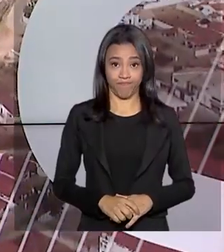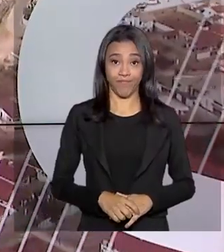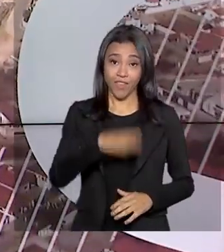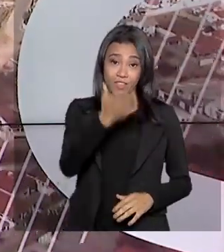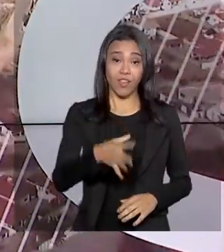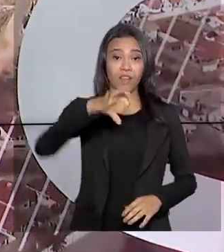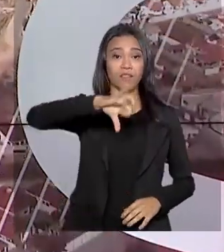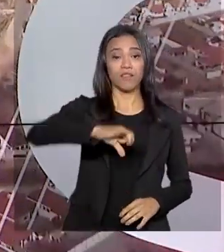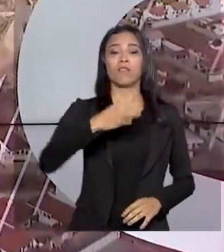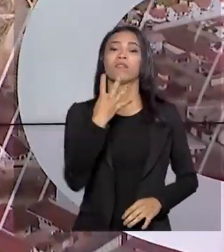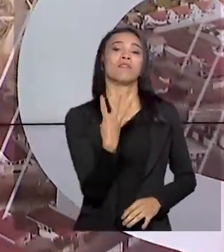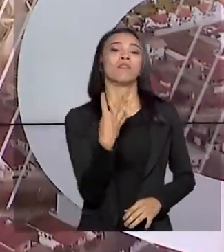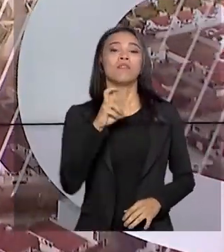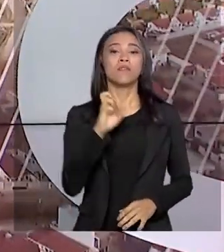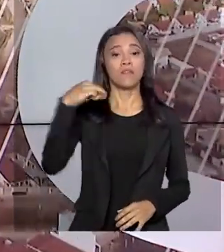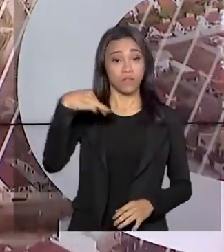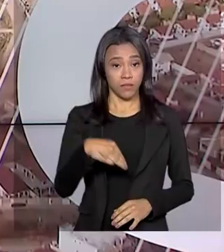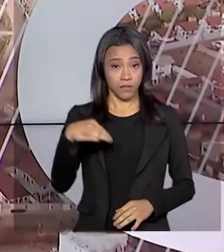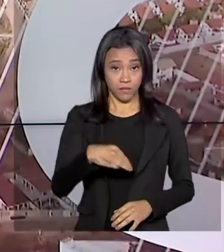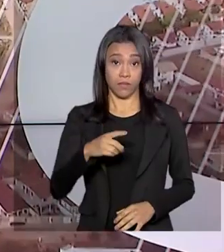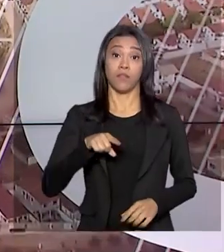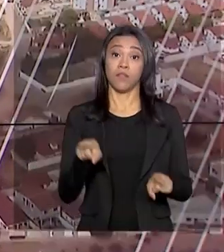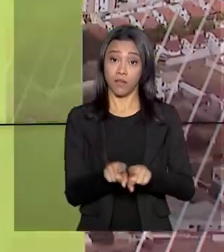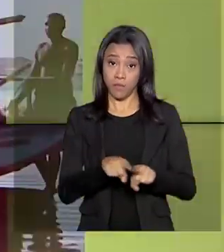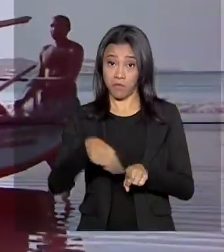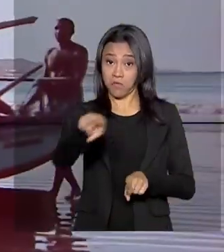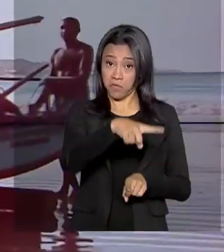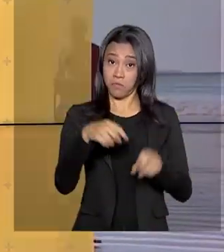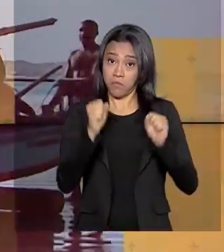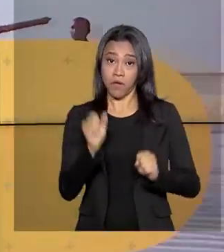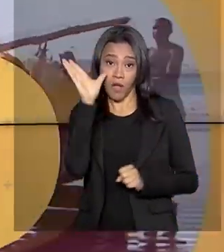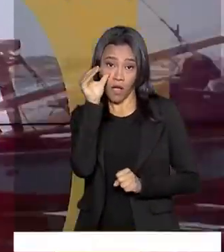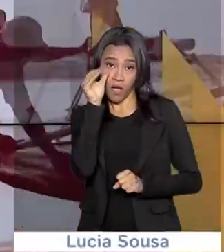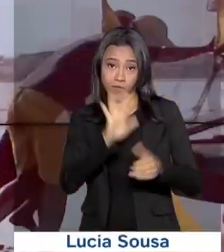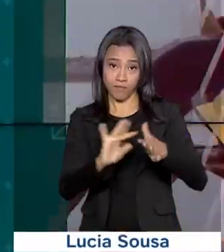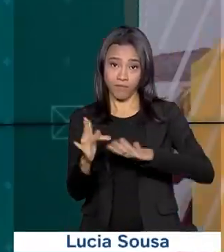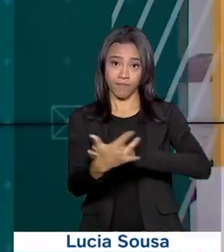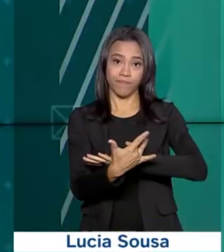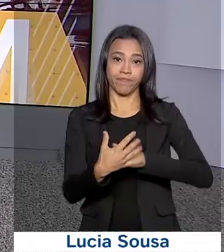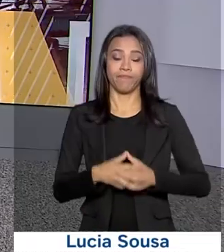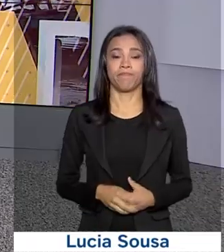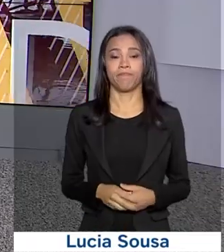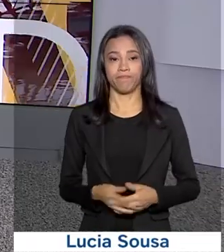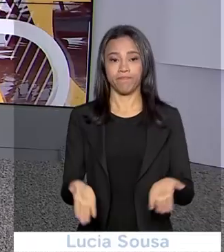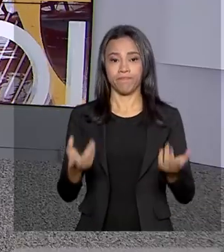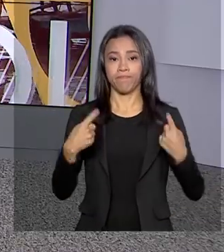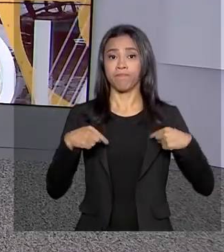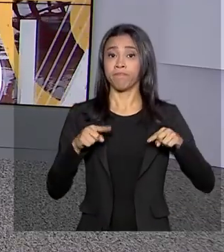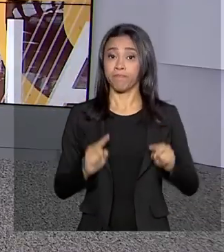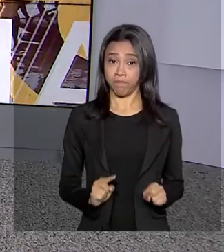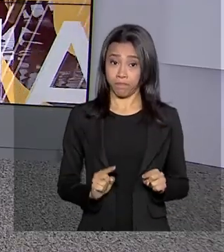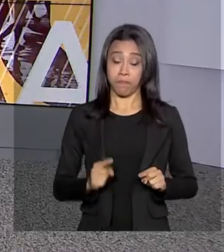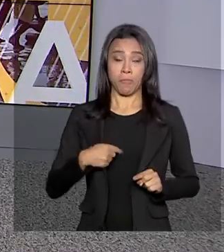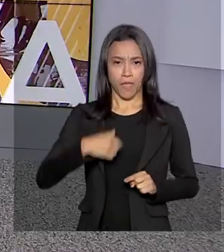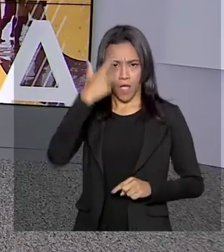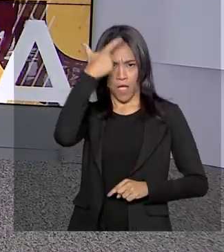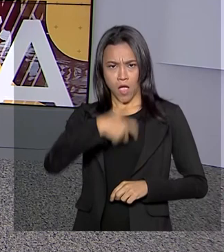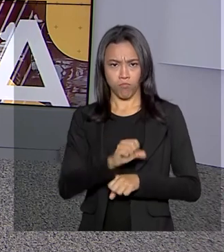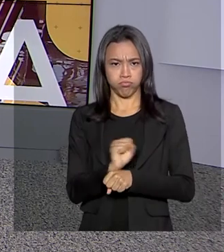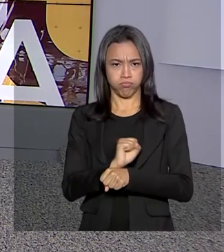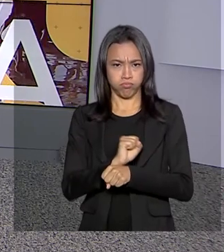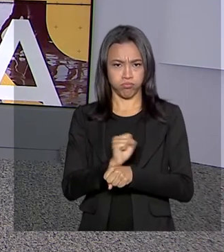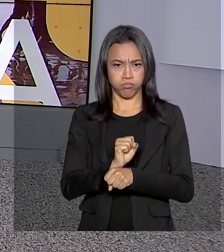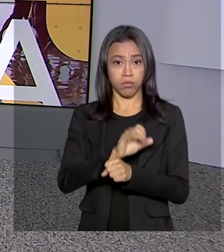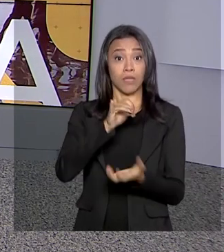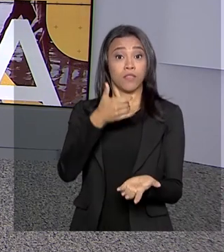São 9 horas e 45 minutos, estamos ao vivo também pelas redes sociais. Motorista de aplicativo já está na